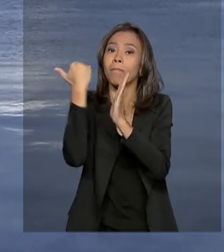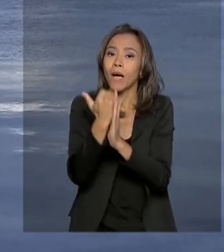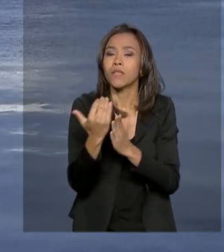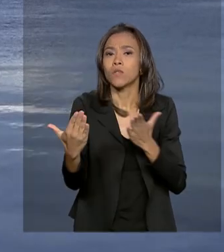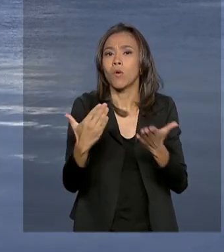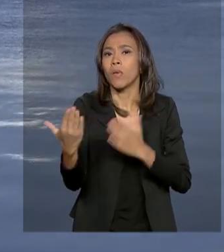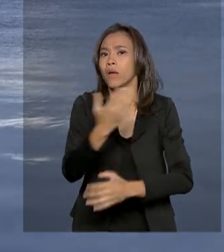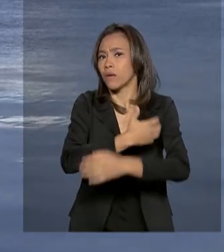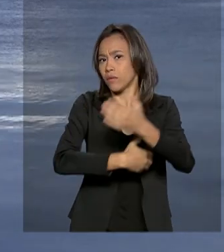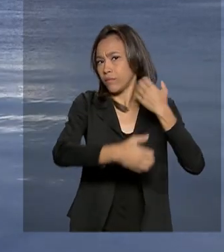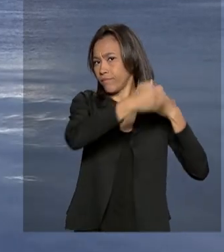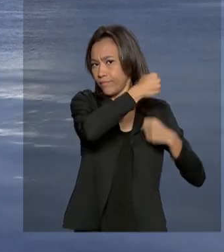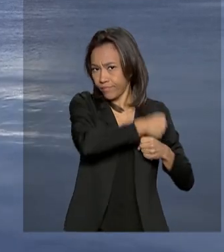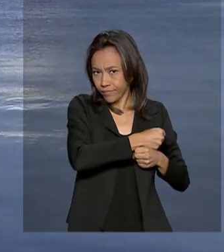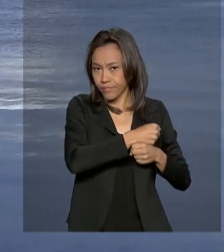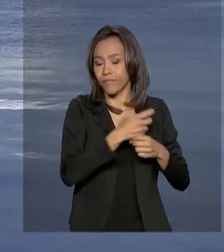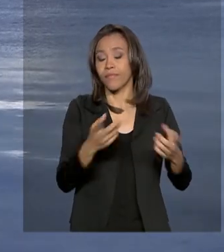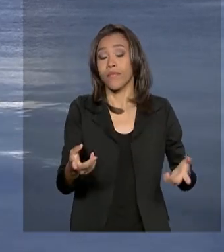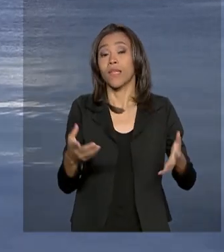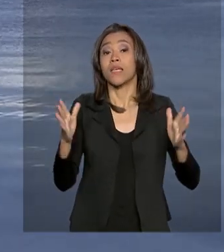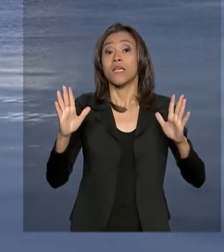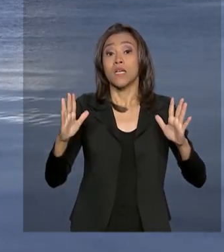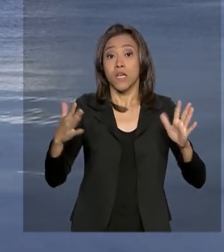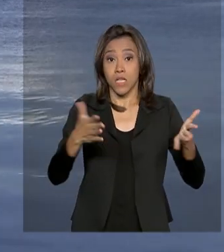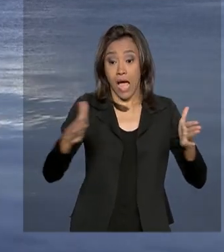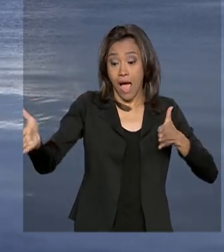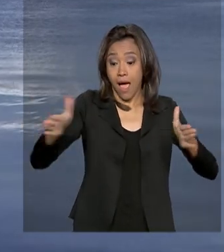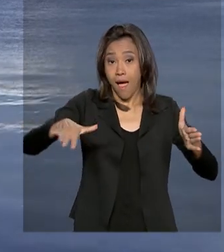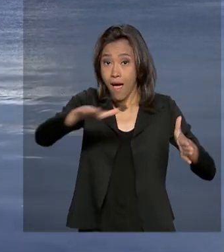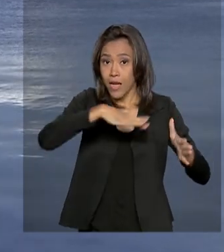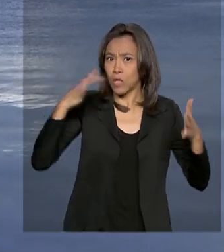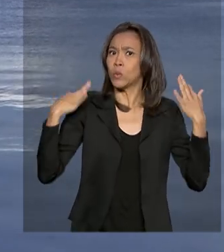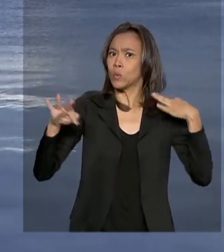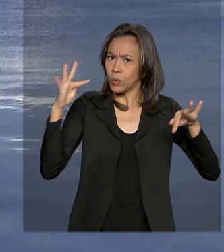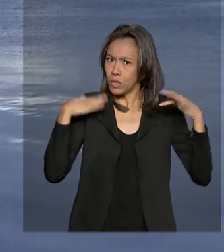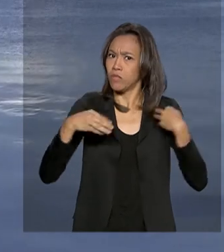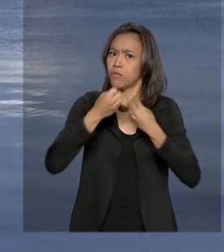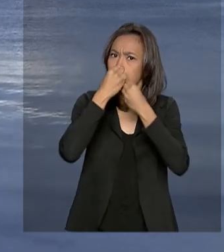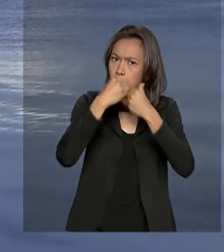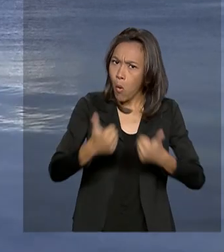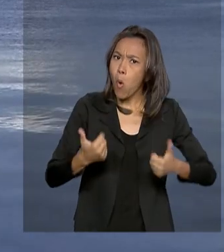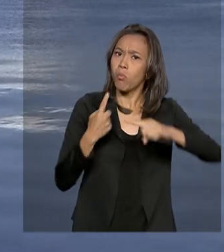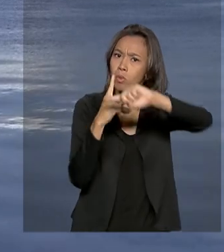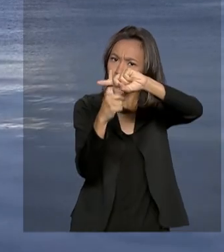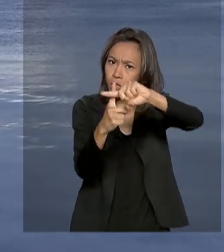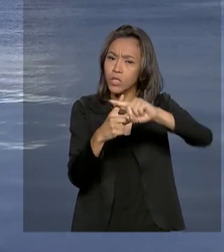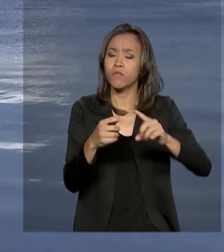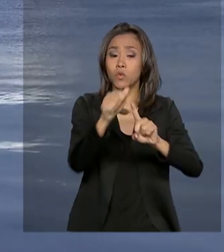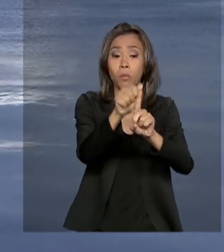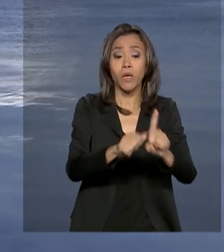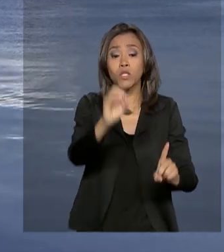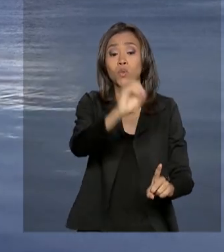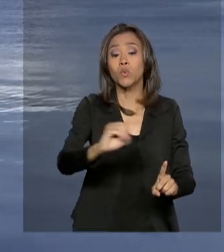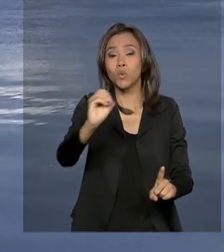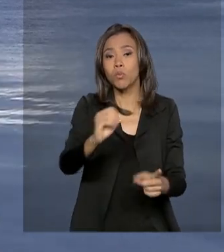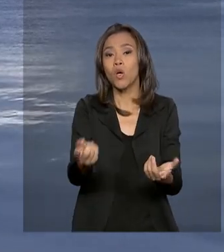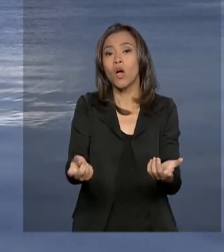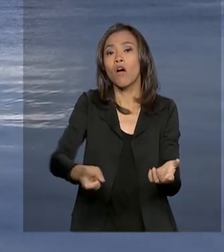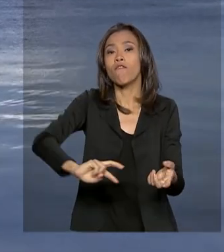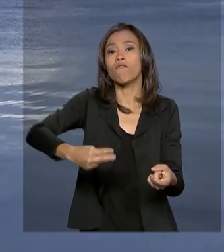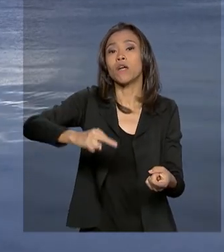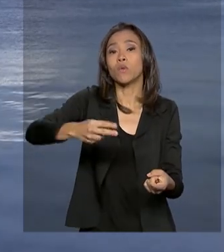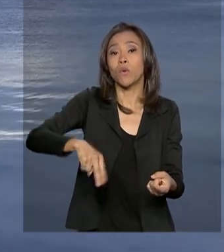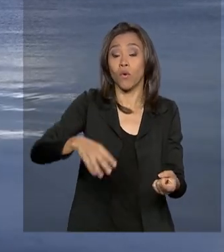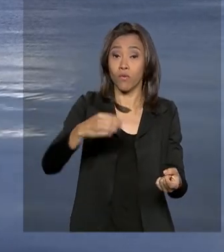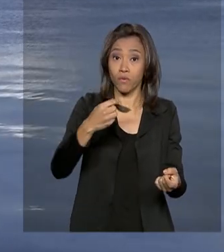O setor de turismo termina 2019 com números positivos. Em outubro deste ano, o setor faturou 20 bilhões